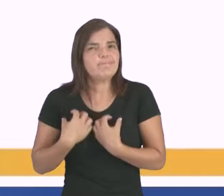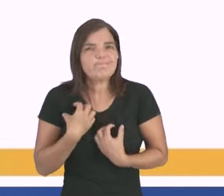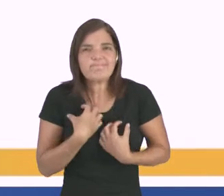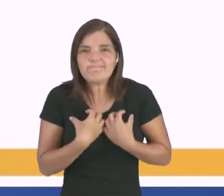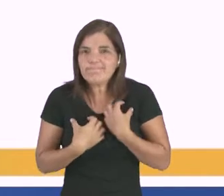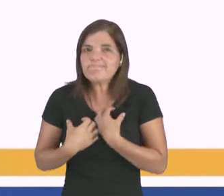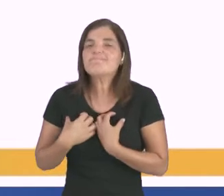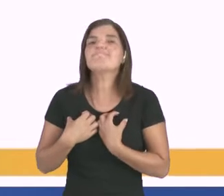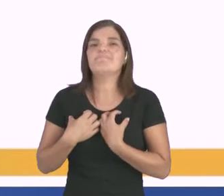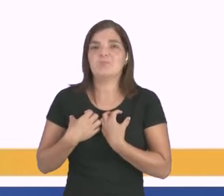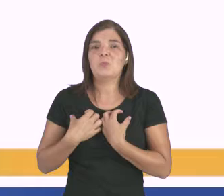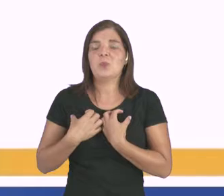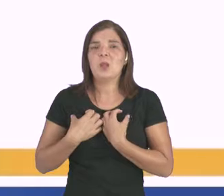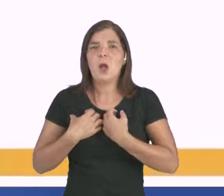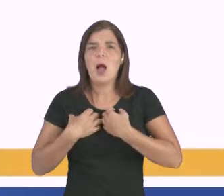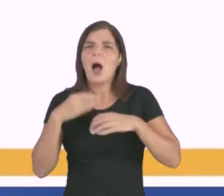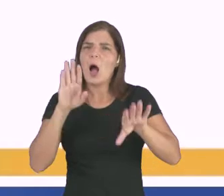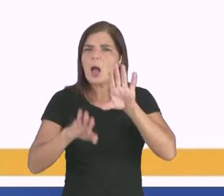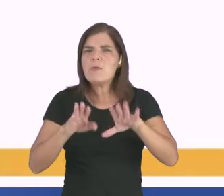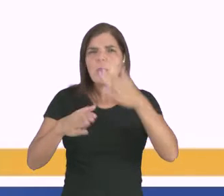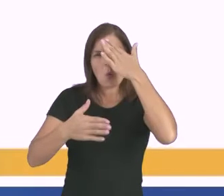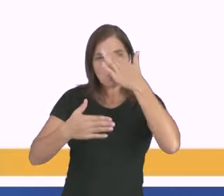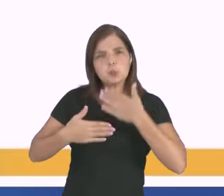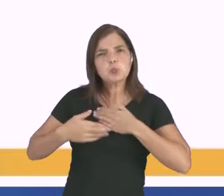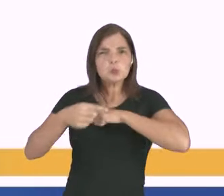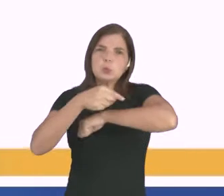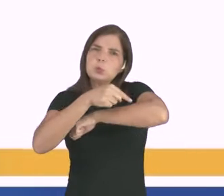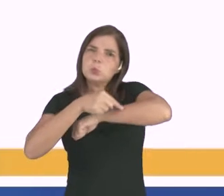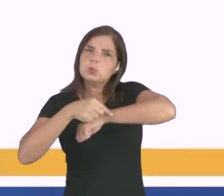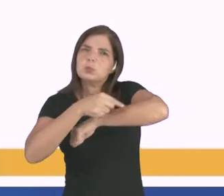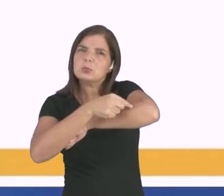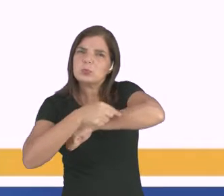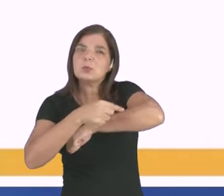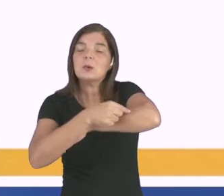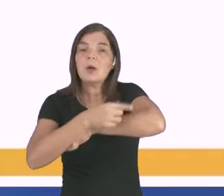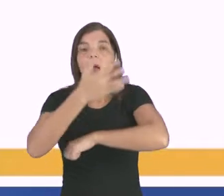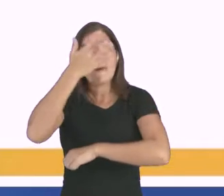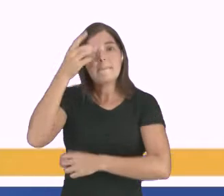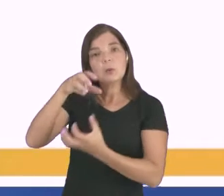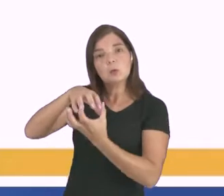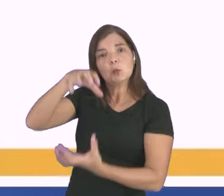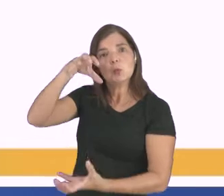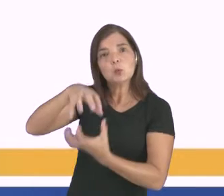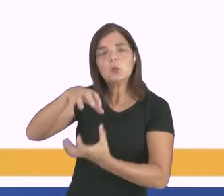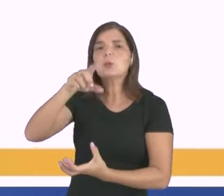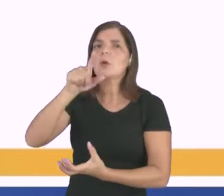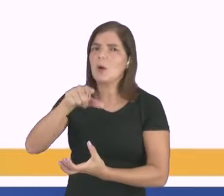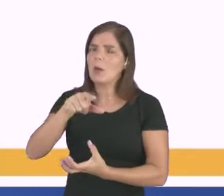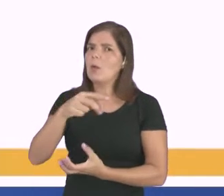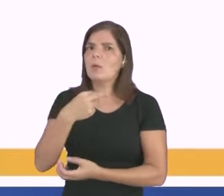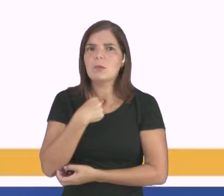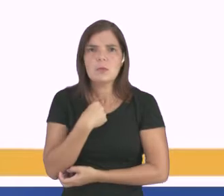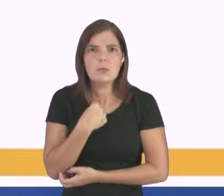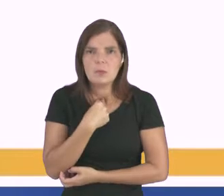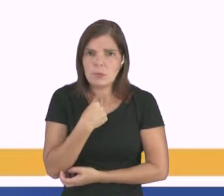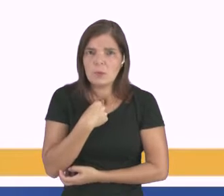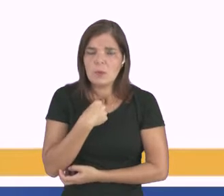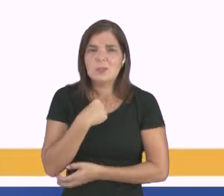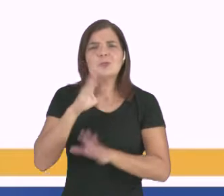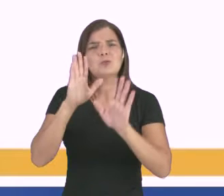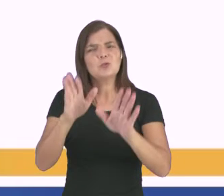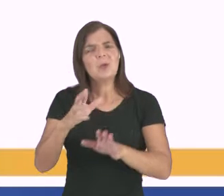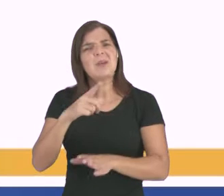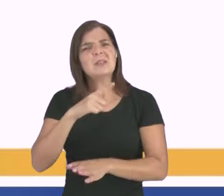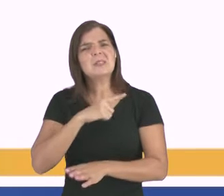lesionar a pessoa, né? E no caso das pessoas idosas, isso é um fato agravante, porque ela já